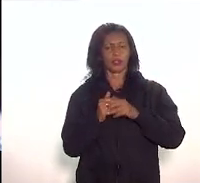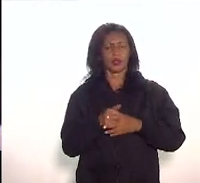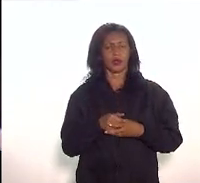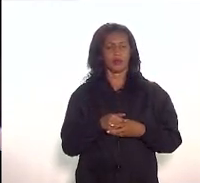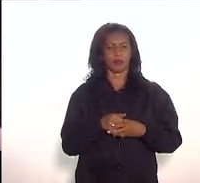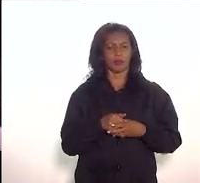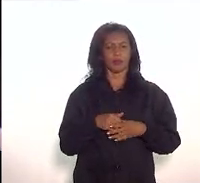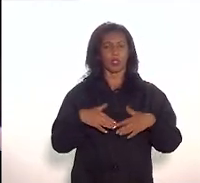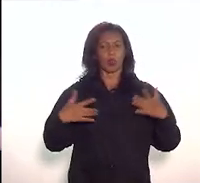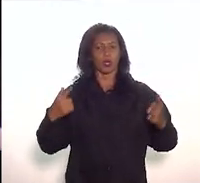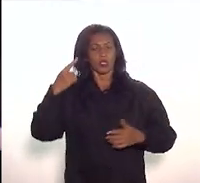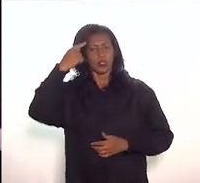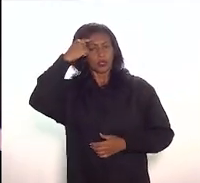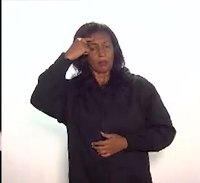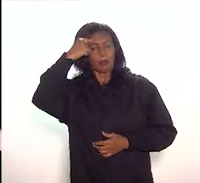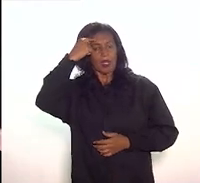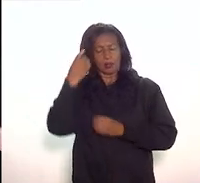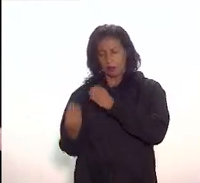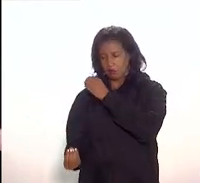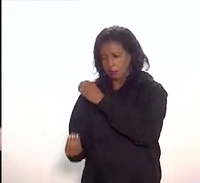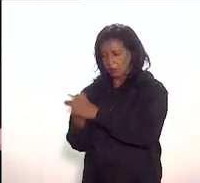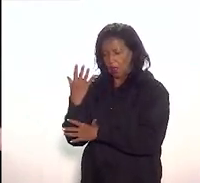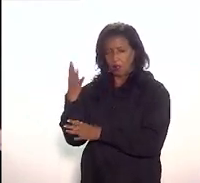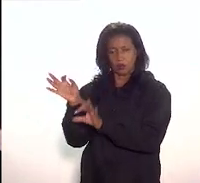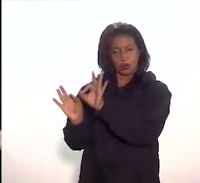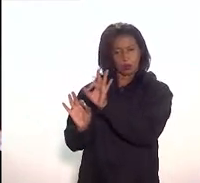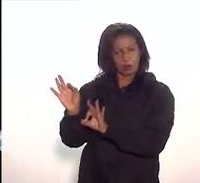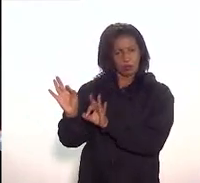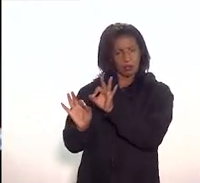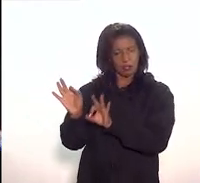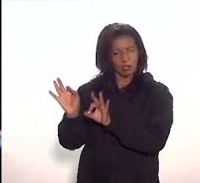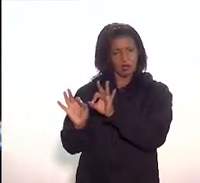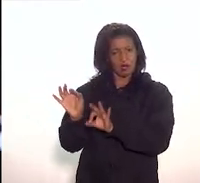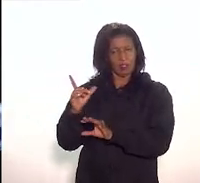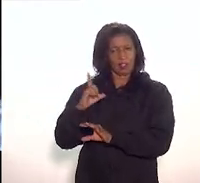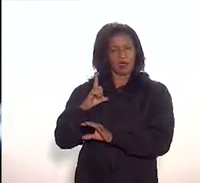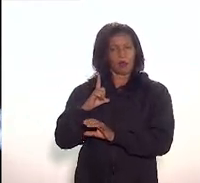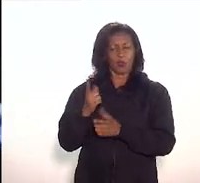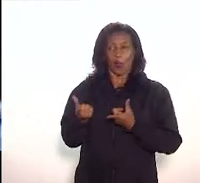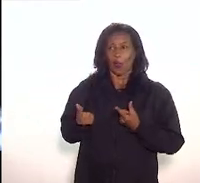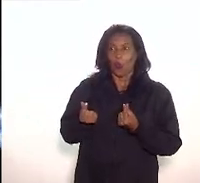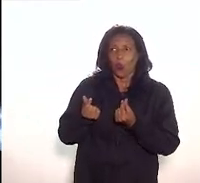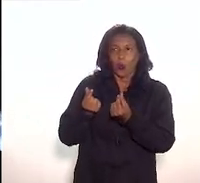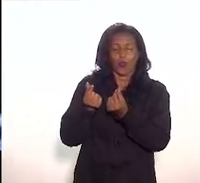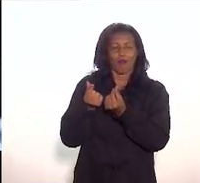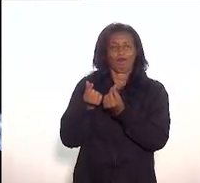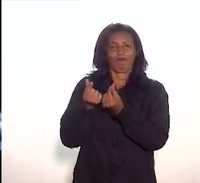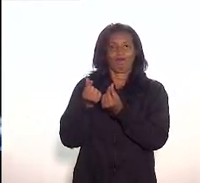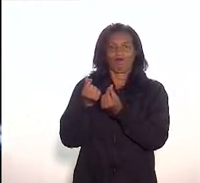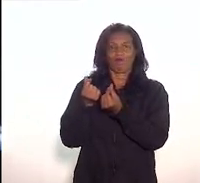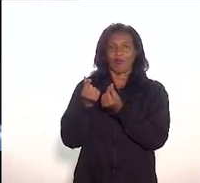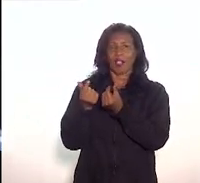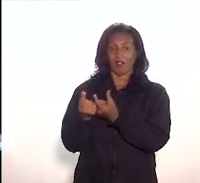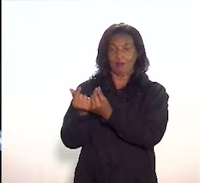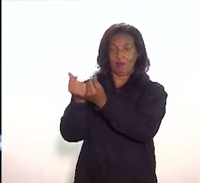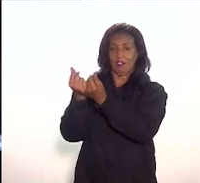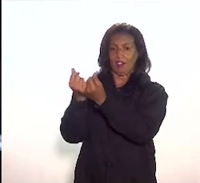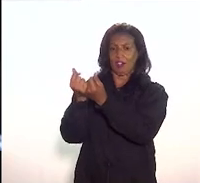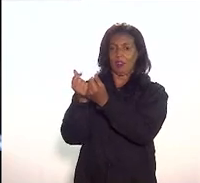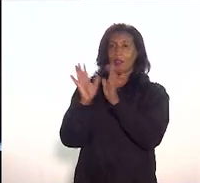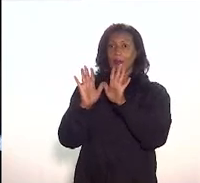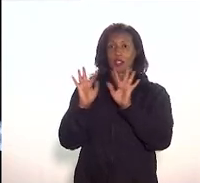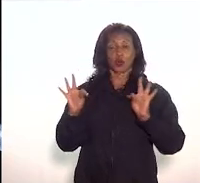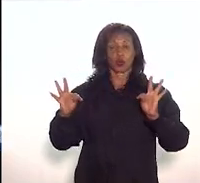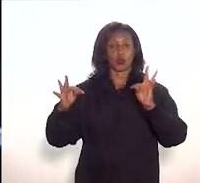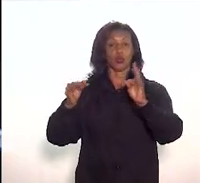porque quando a gente pensa sobre a implantação desse tipo de projeto cai muito a questão do financiamento. Ok, a proposta é que seja uma construção coletiva que